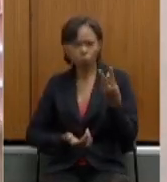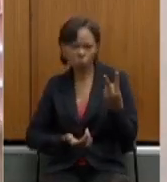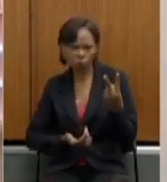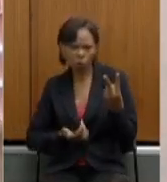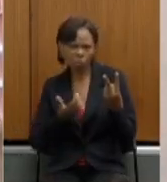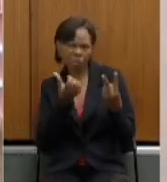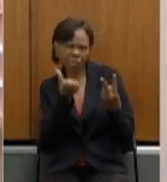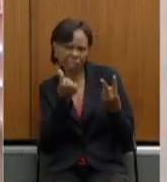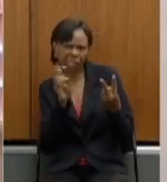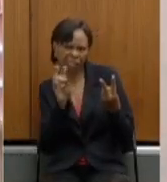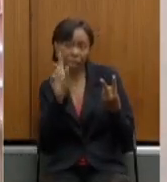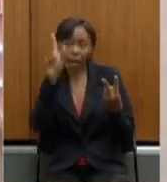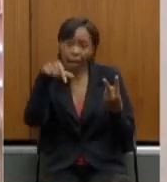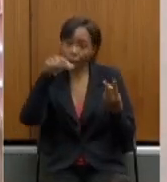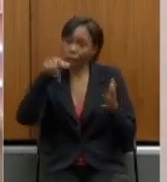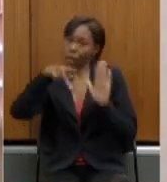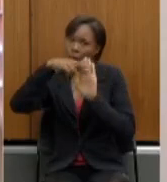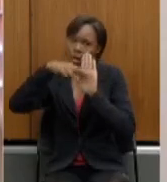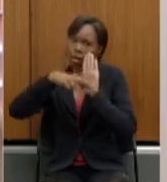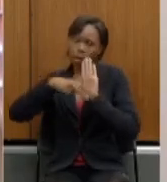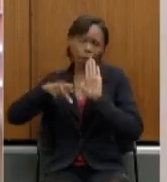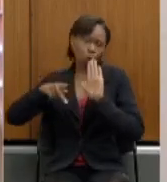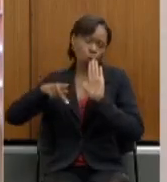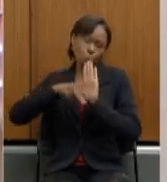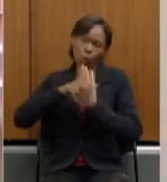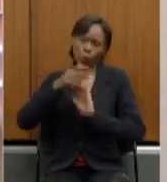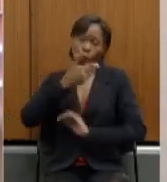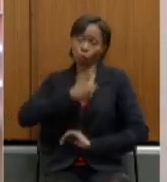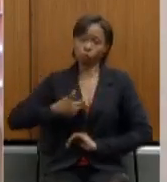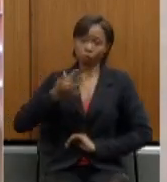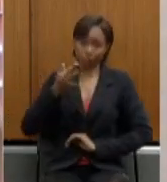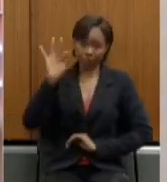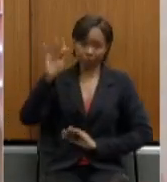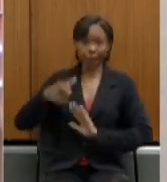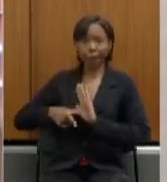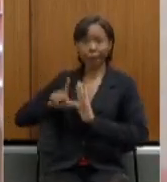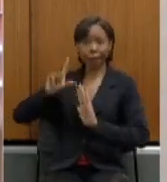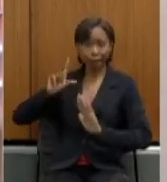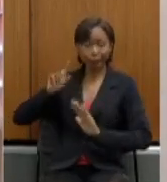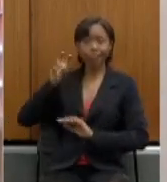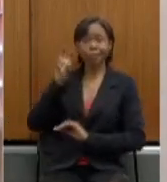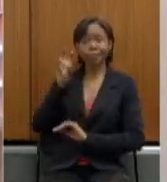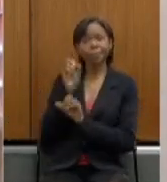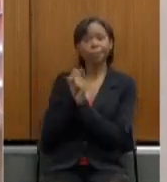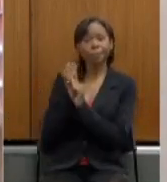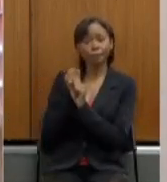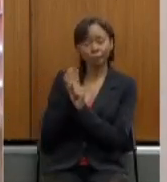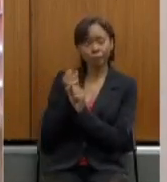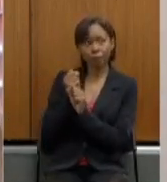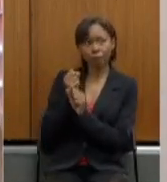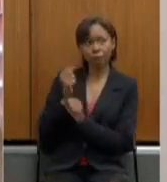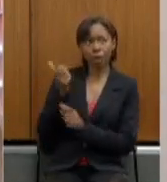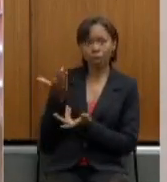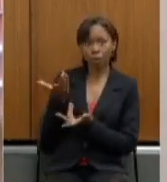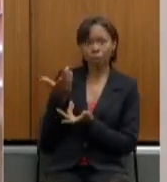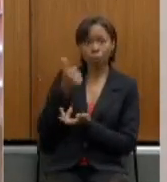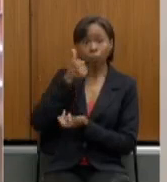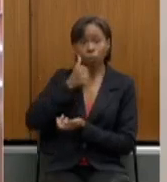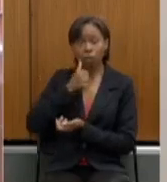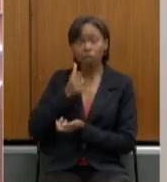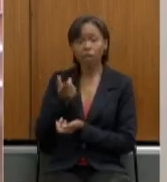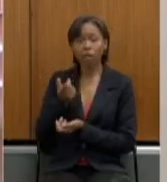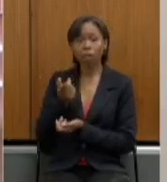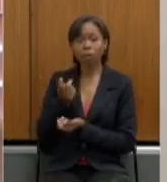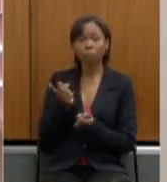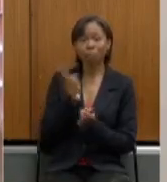federal houve uma grande discussão em relação a diferença que antes eram 5 anos de mulheres para homens e o governo federal havia